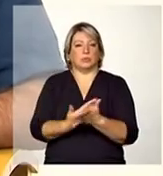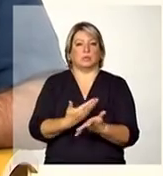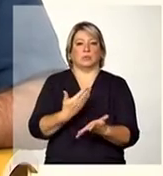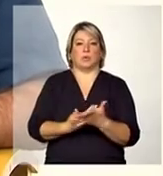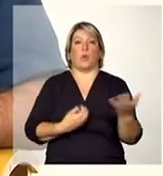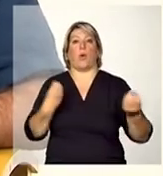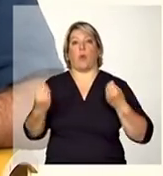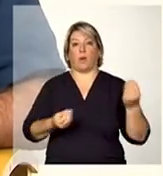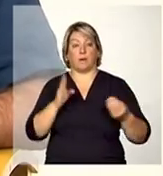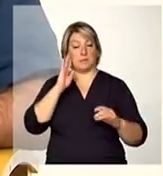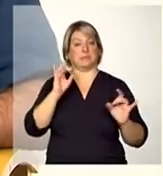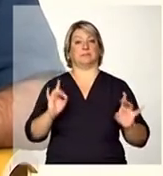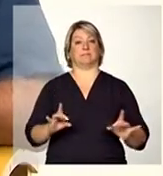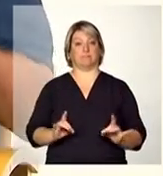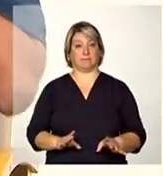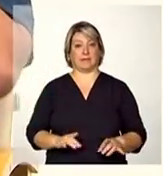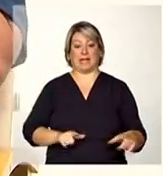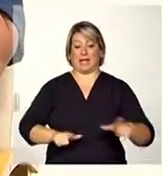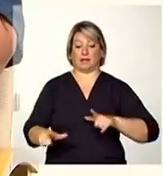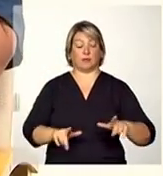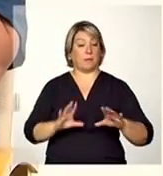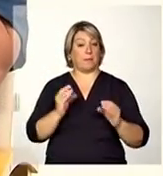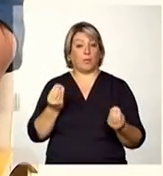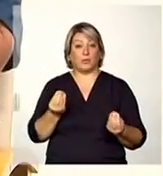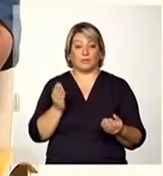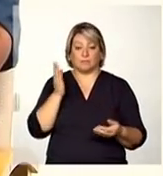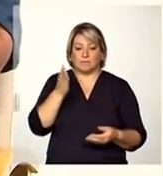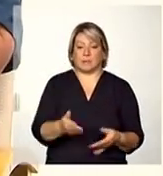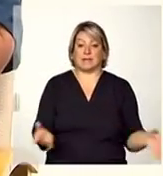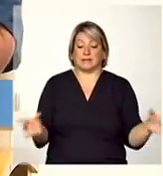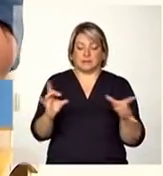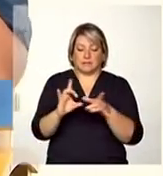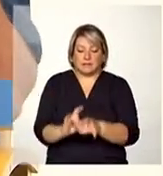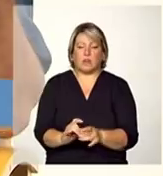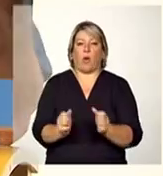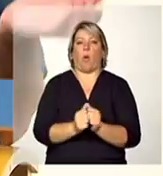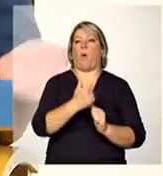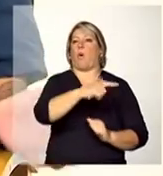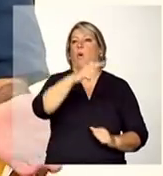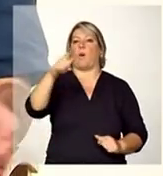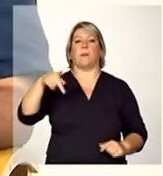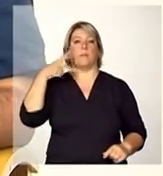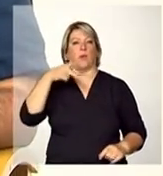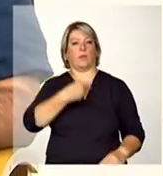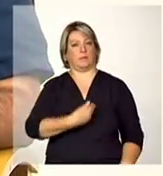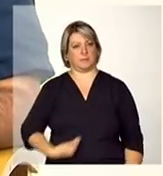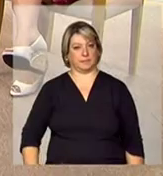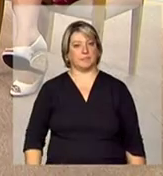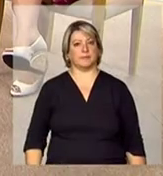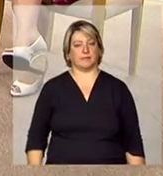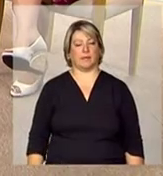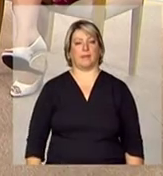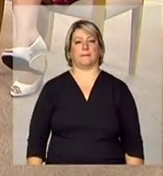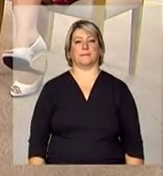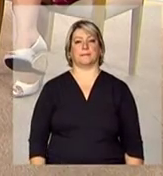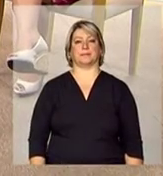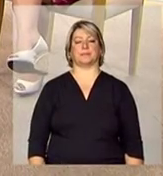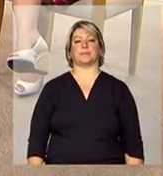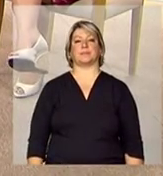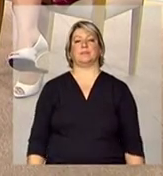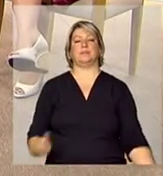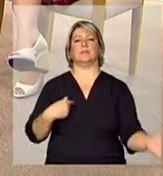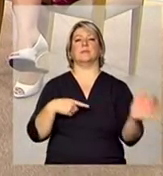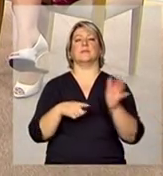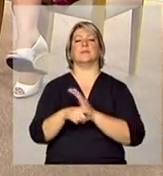precisas ações muito integradas com outros serviços com outras políticas públicas também então mas deixa